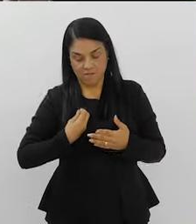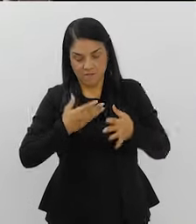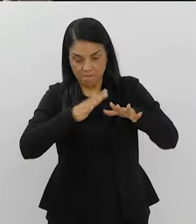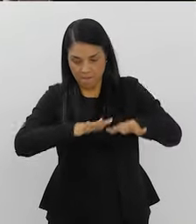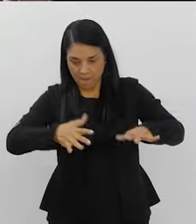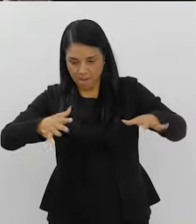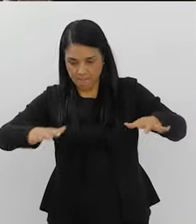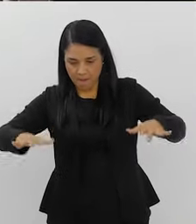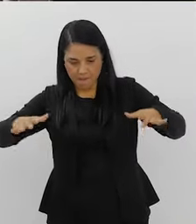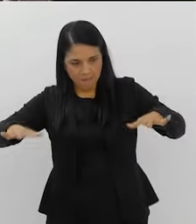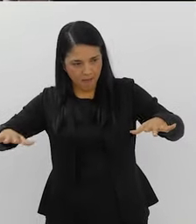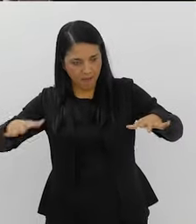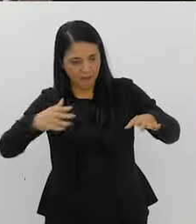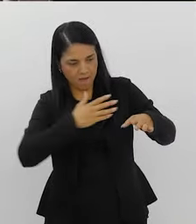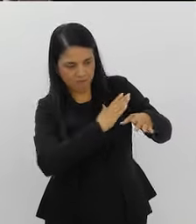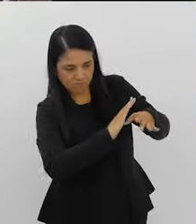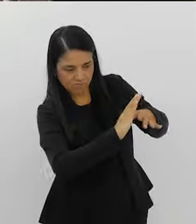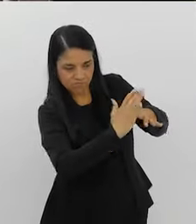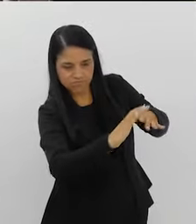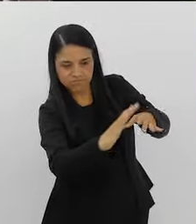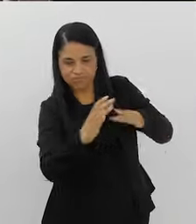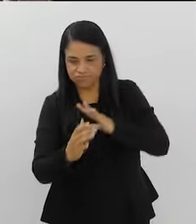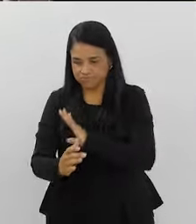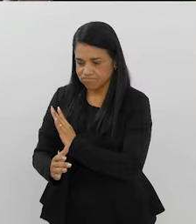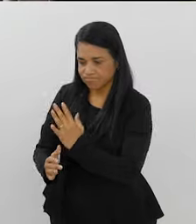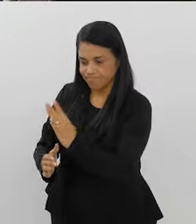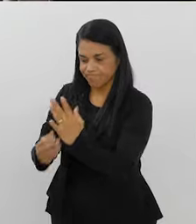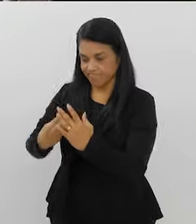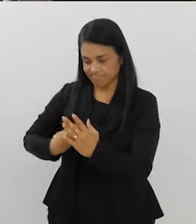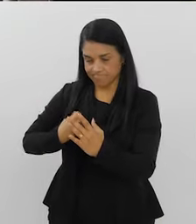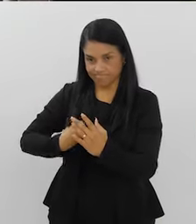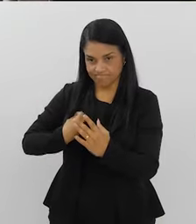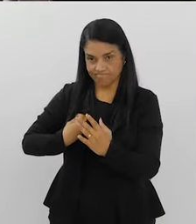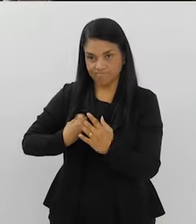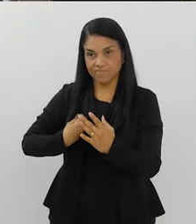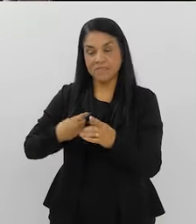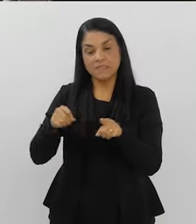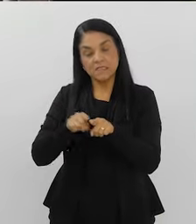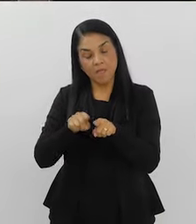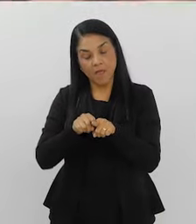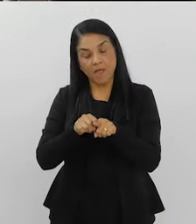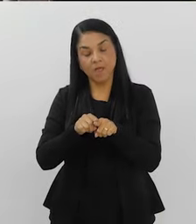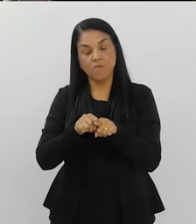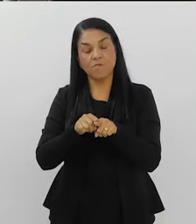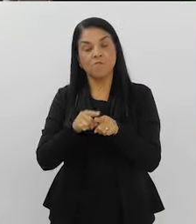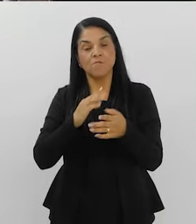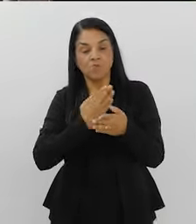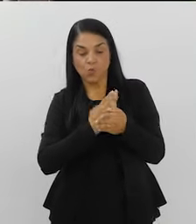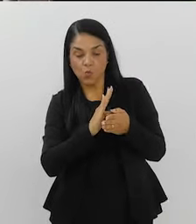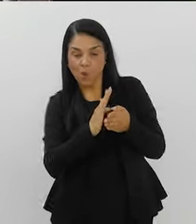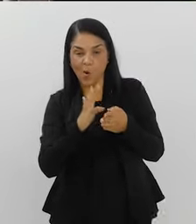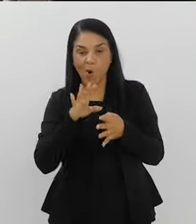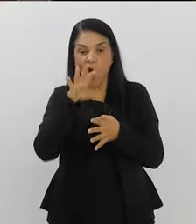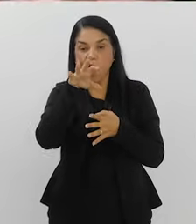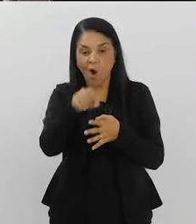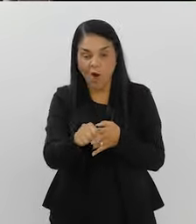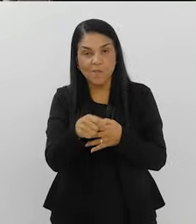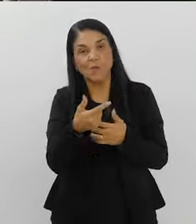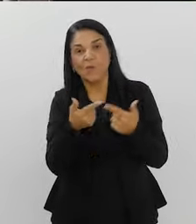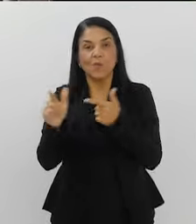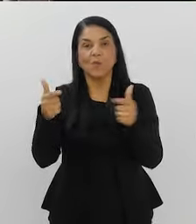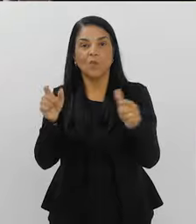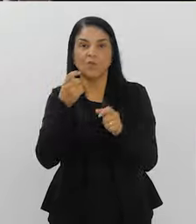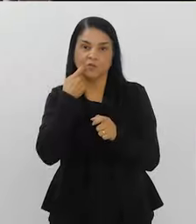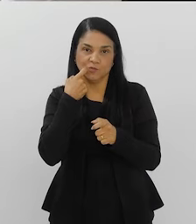recebendo, em teoria, vivendo nesse ambiente impactado e também de ser predador de outros animais. Então, ele pode estar se